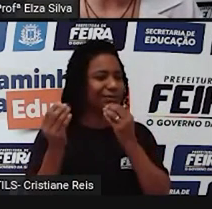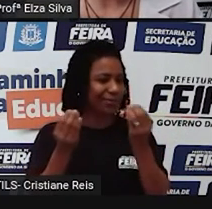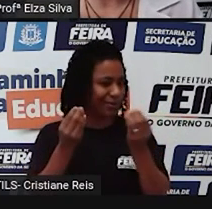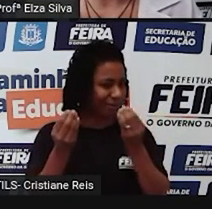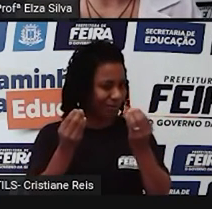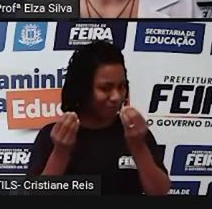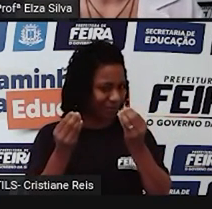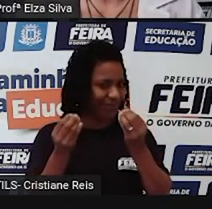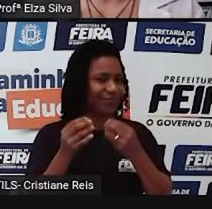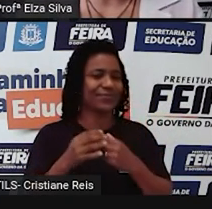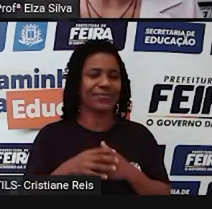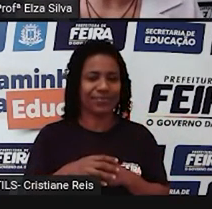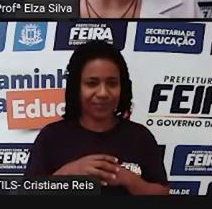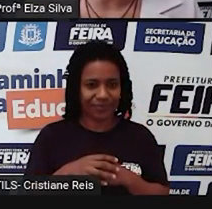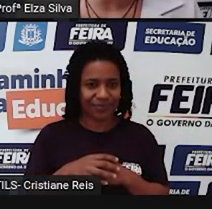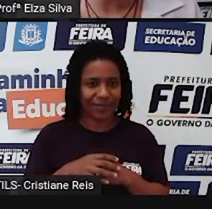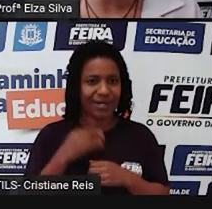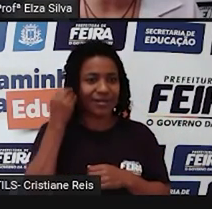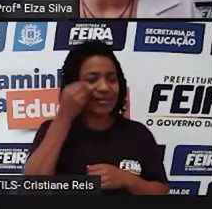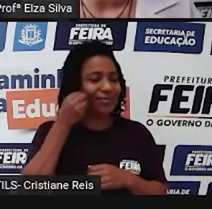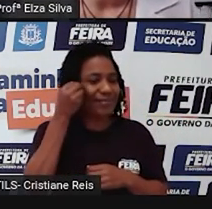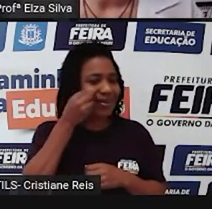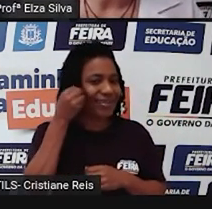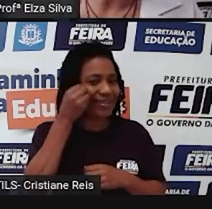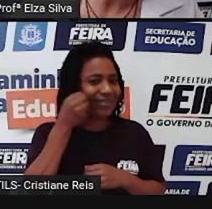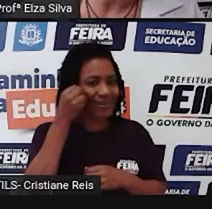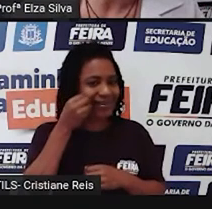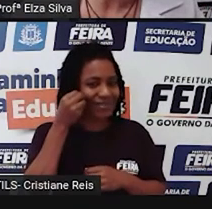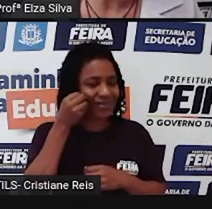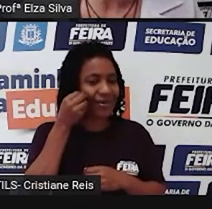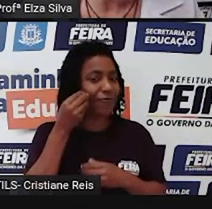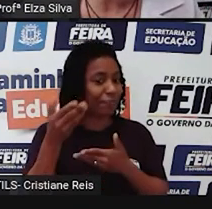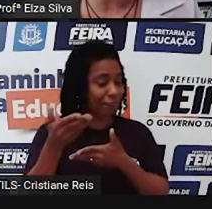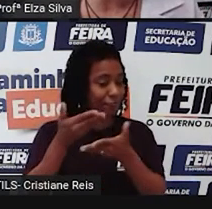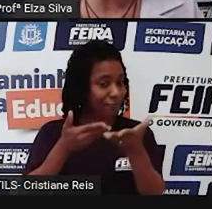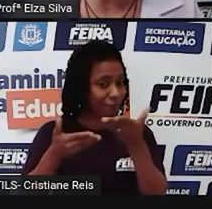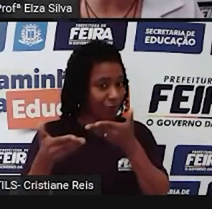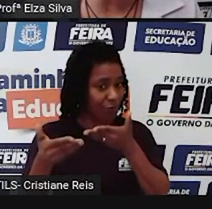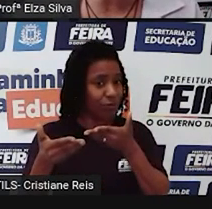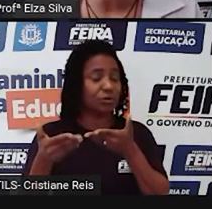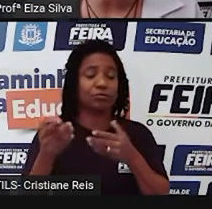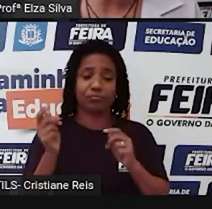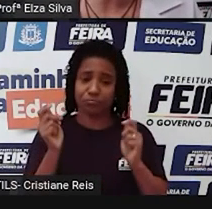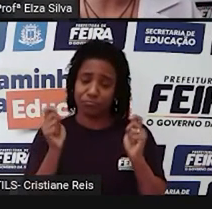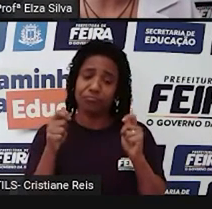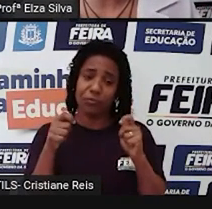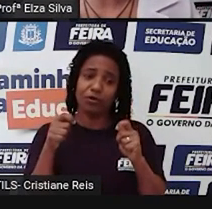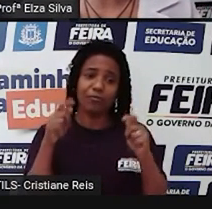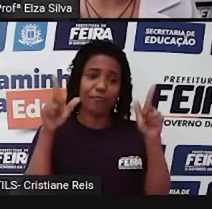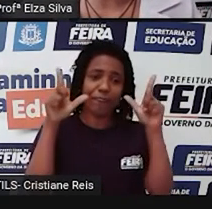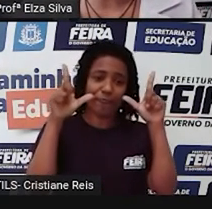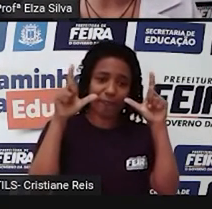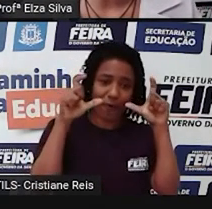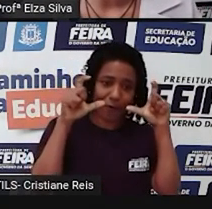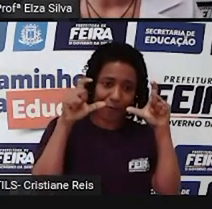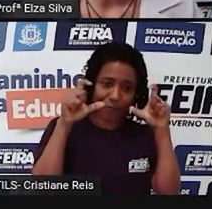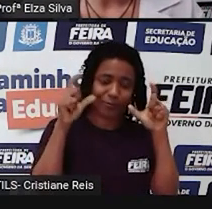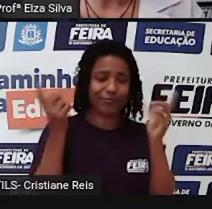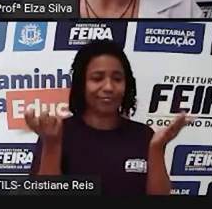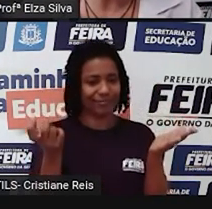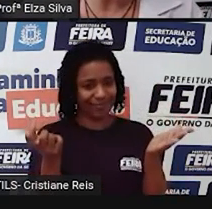para trocar experiências por exemplo você pode mandar uma foto utilizando dicionário